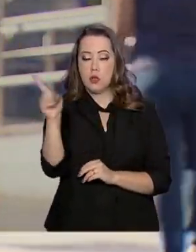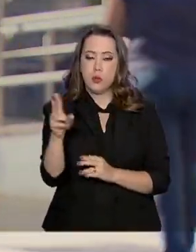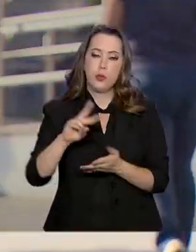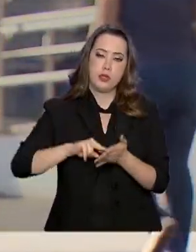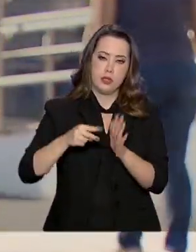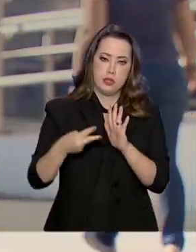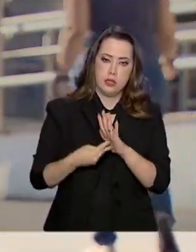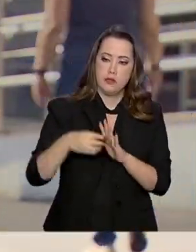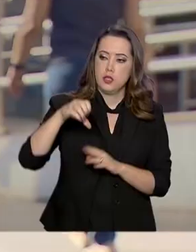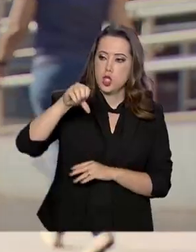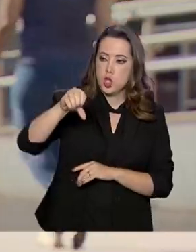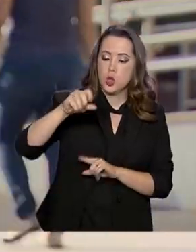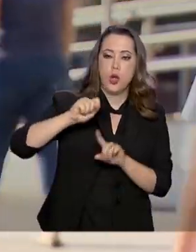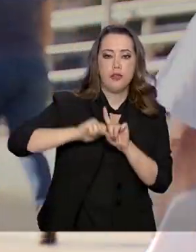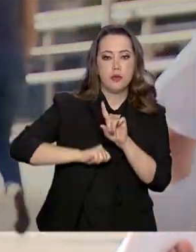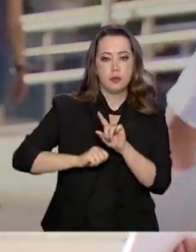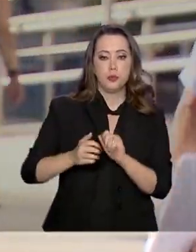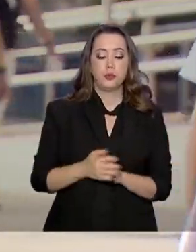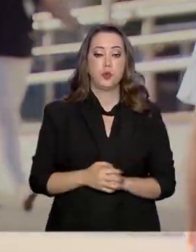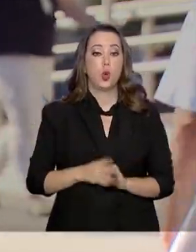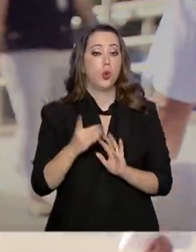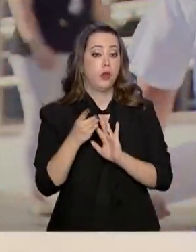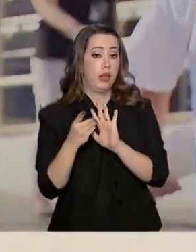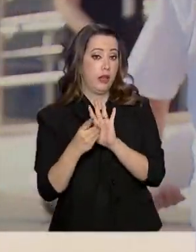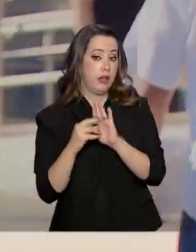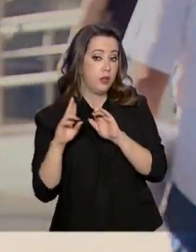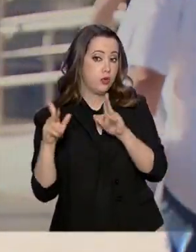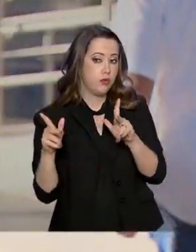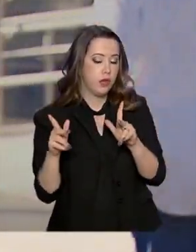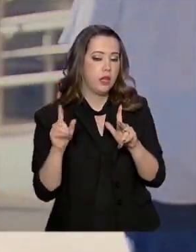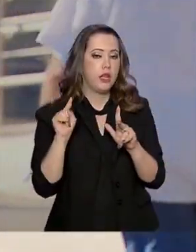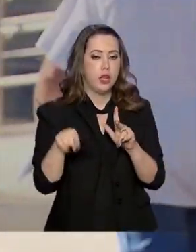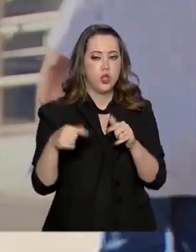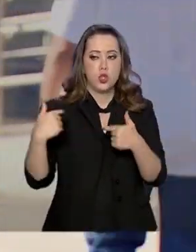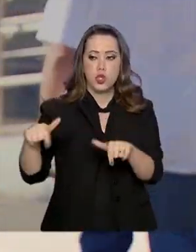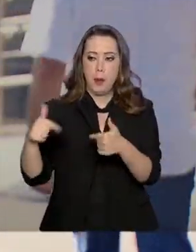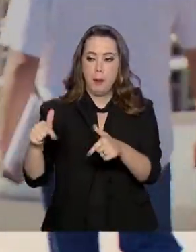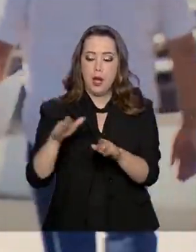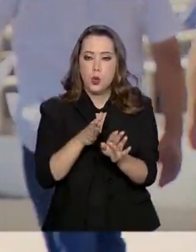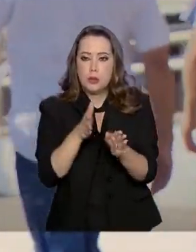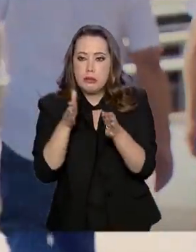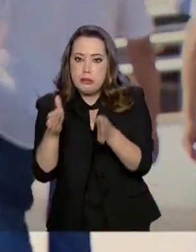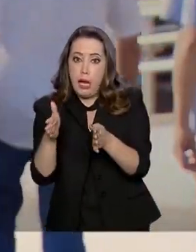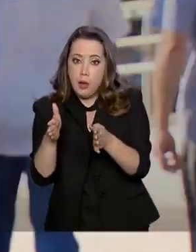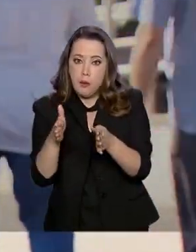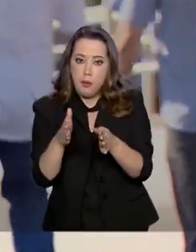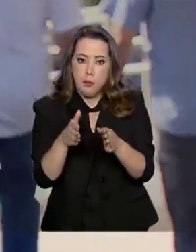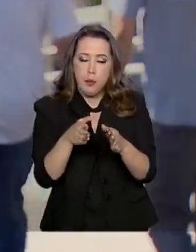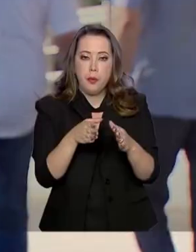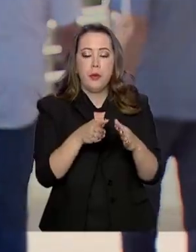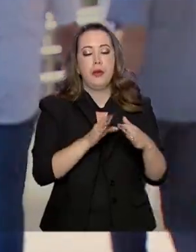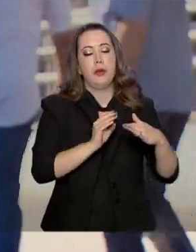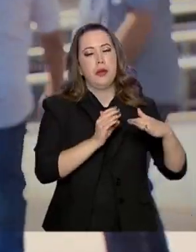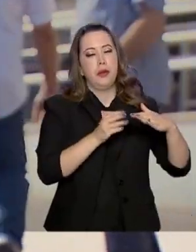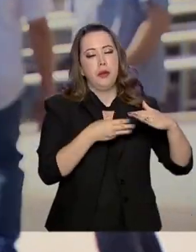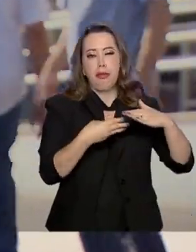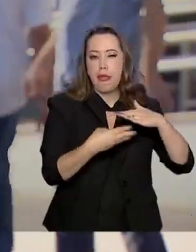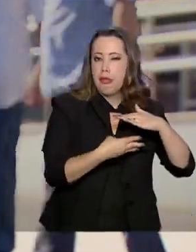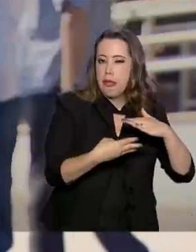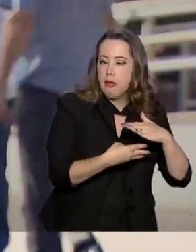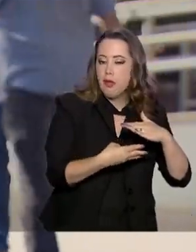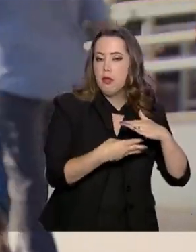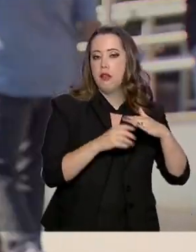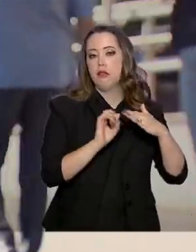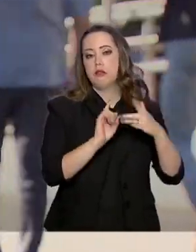a nove meses. O decreto diferencia o trabalho temporário do terceirizado, deixa claras as obrigações de cada parte no